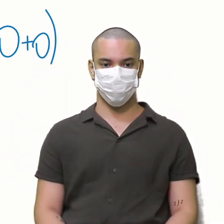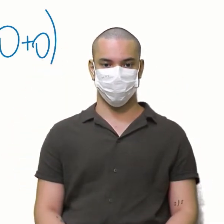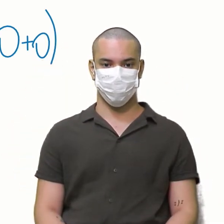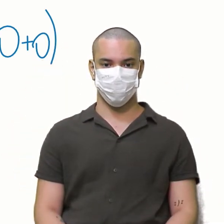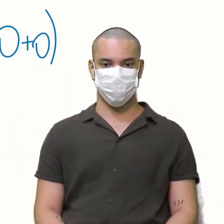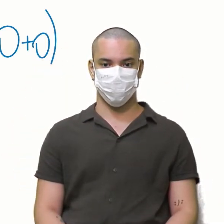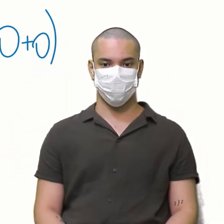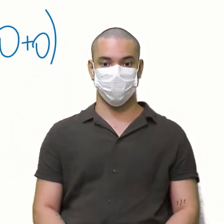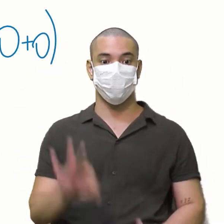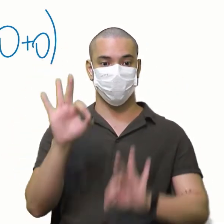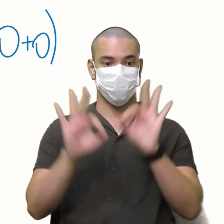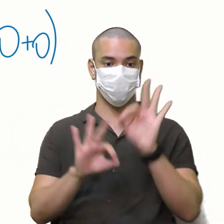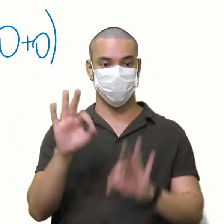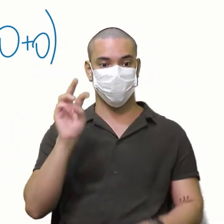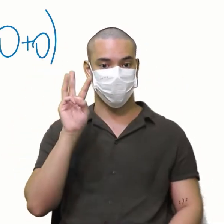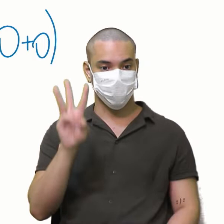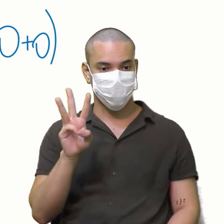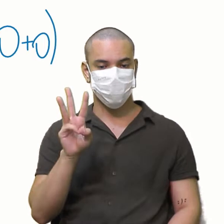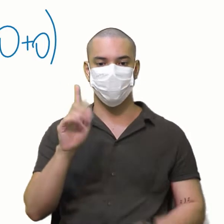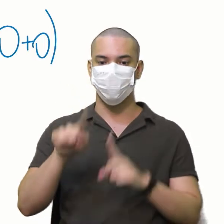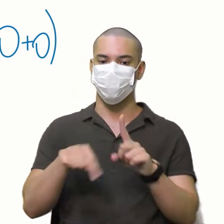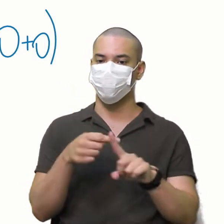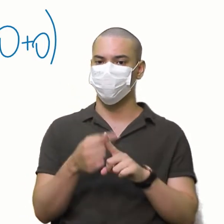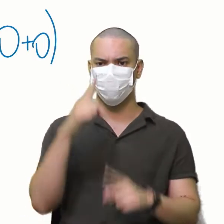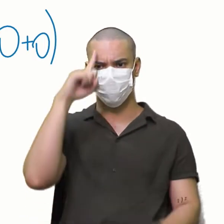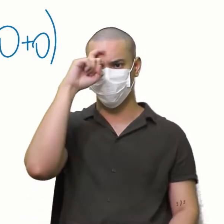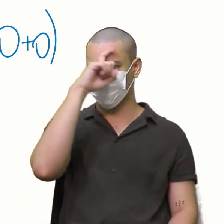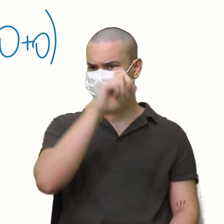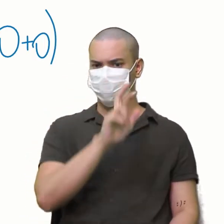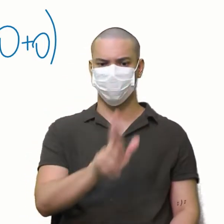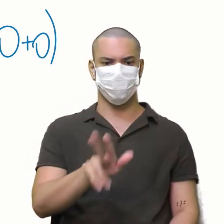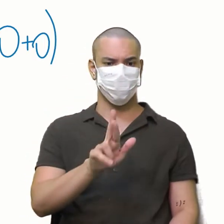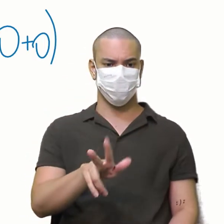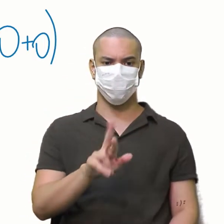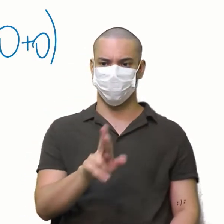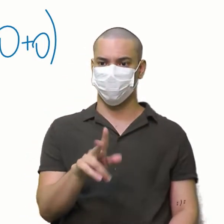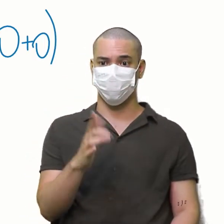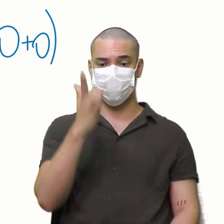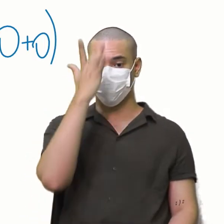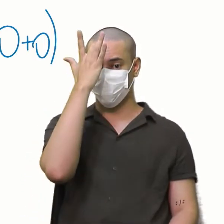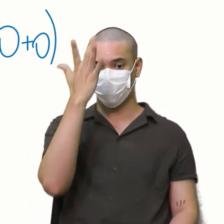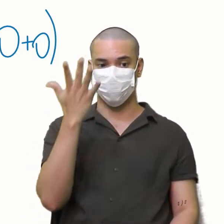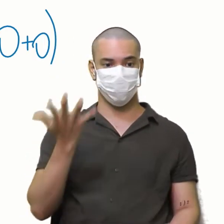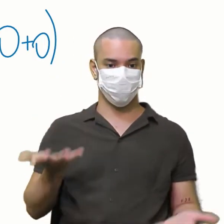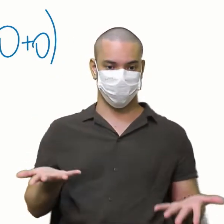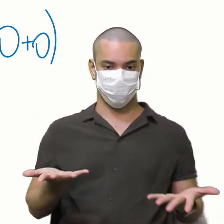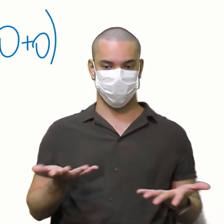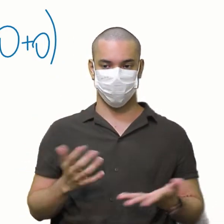matriz de ordem 3 3 por 3 Mas não foi difícil Viu? Muito facinho